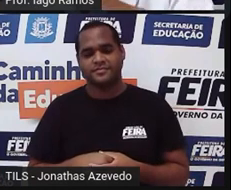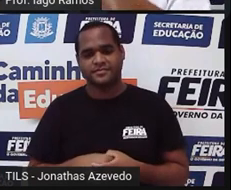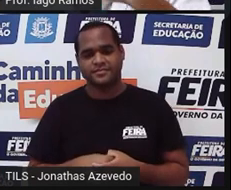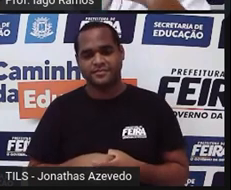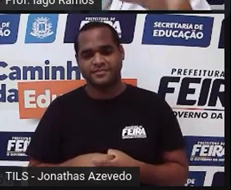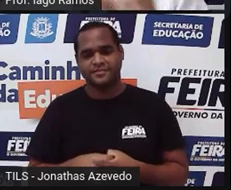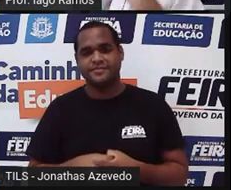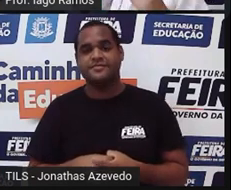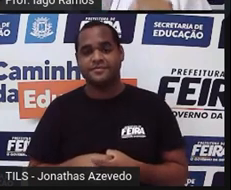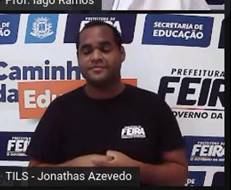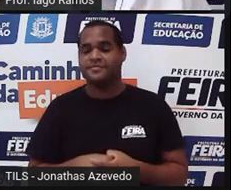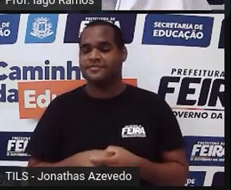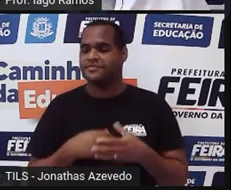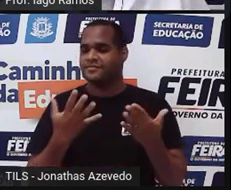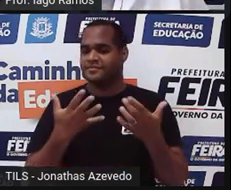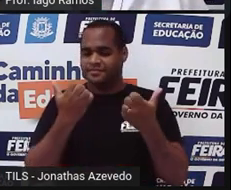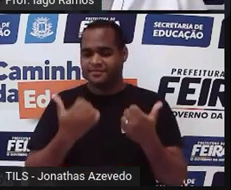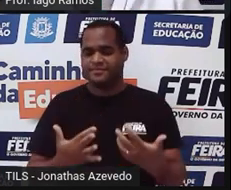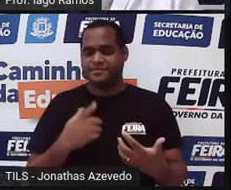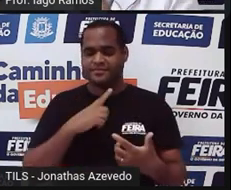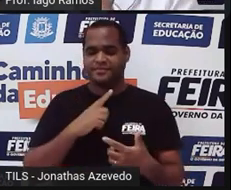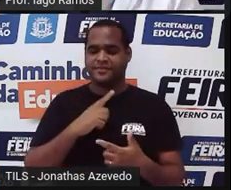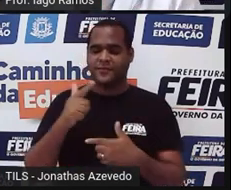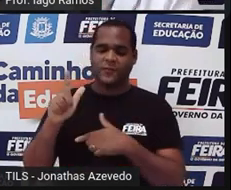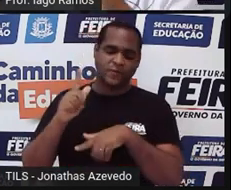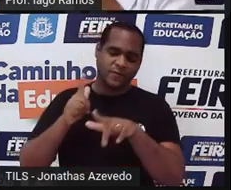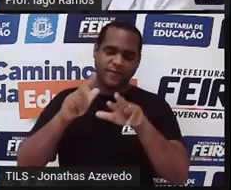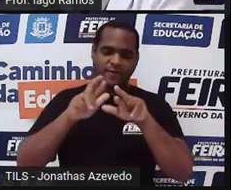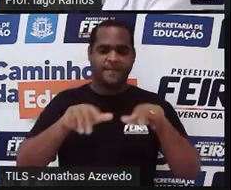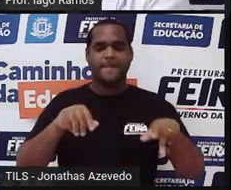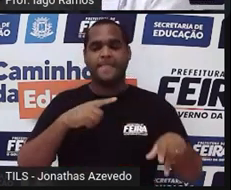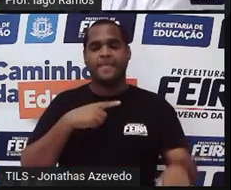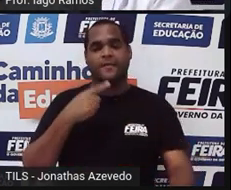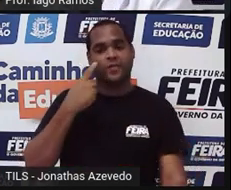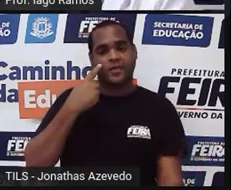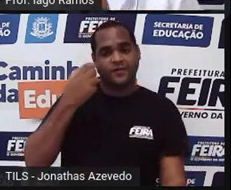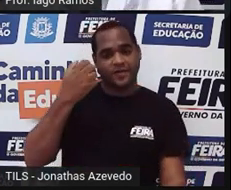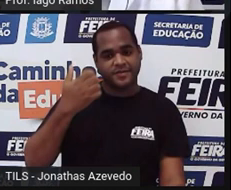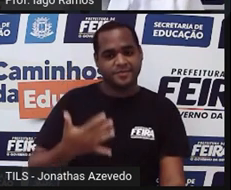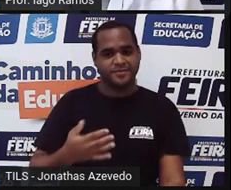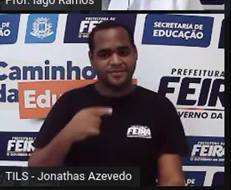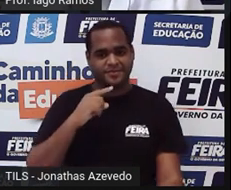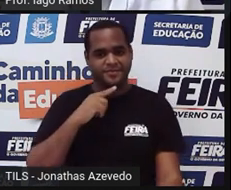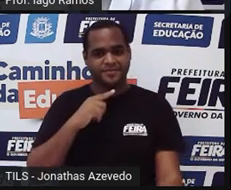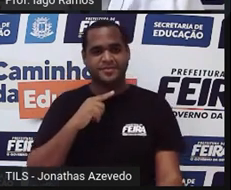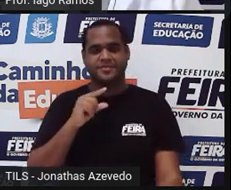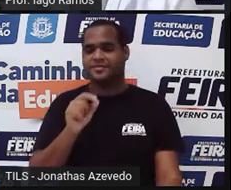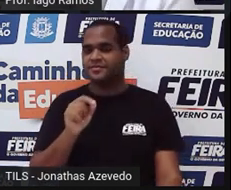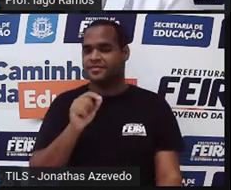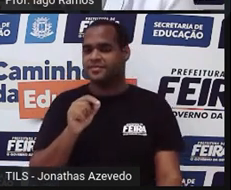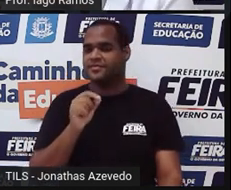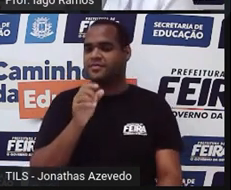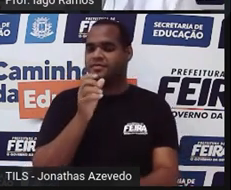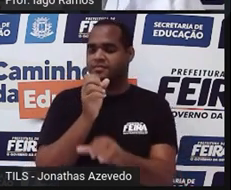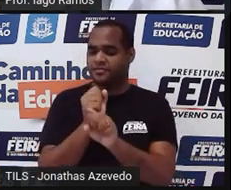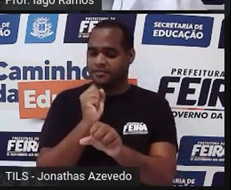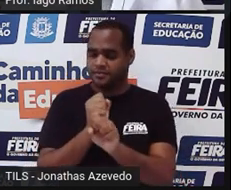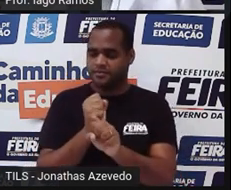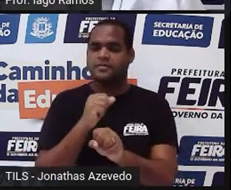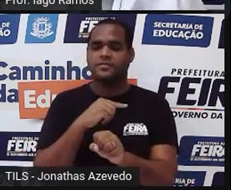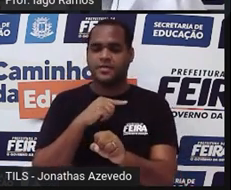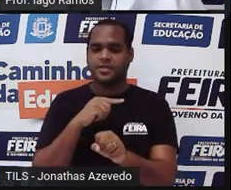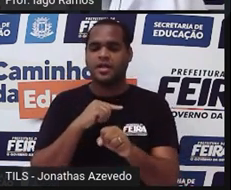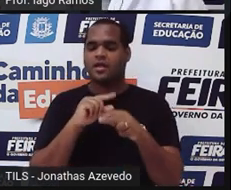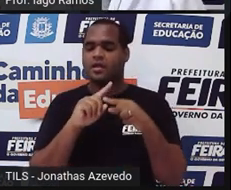Bom, vamos fazer isso com os outros lados também. Tem que ver com os três lados. Essas continhas que a gente está fazendo, a gente tem que fazer para os três